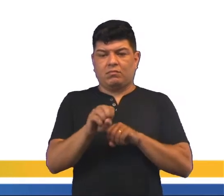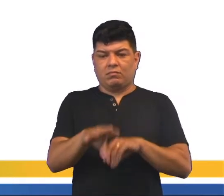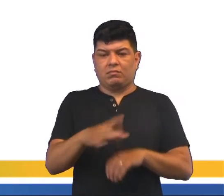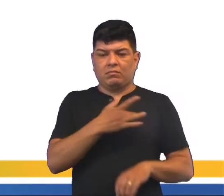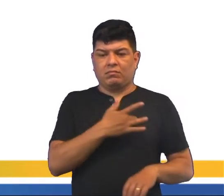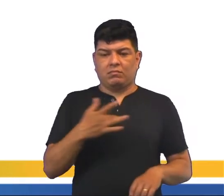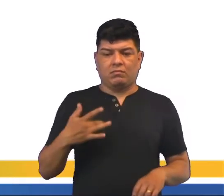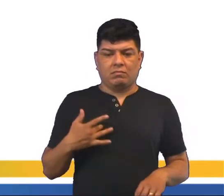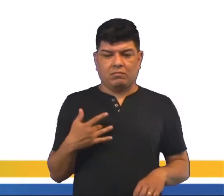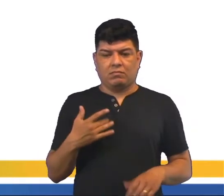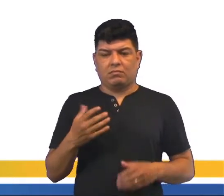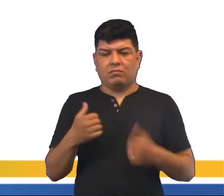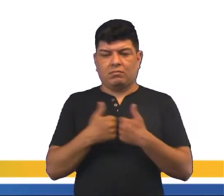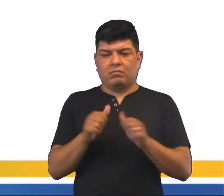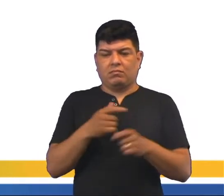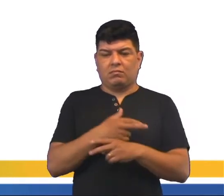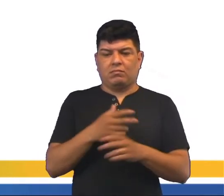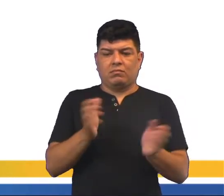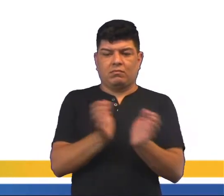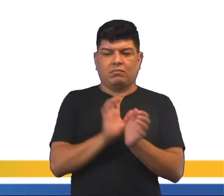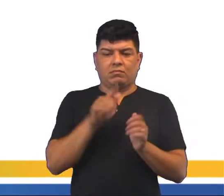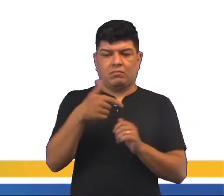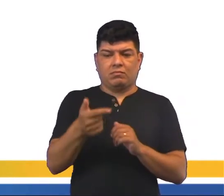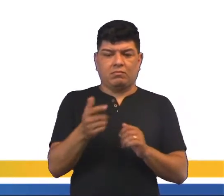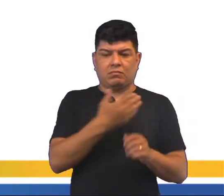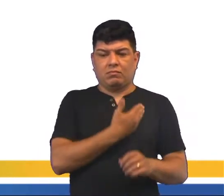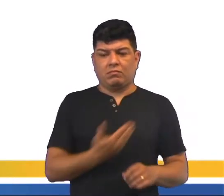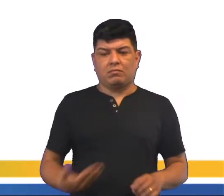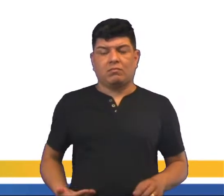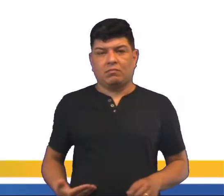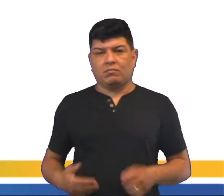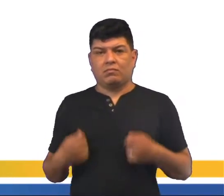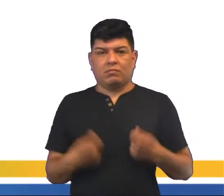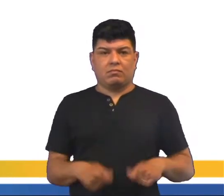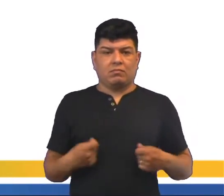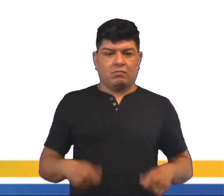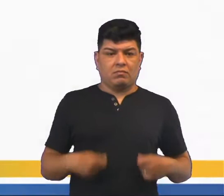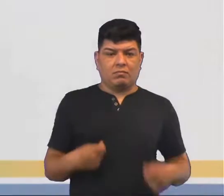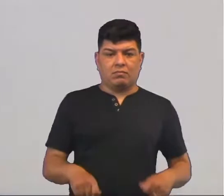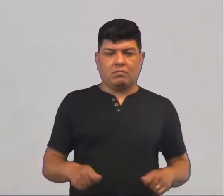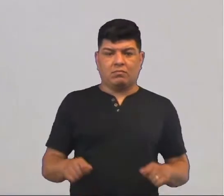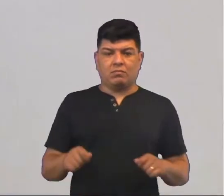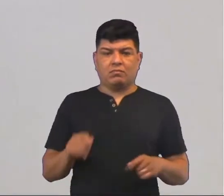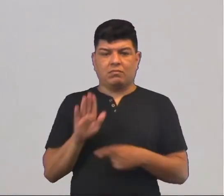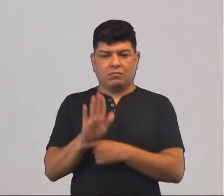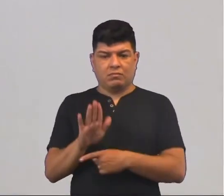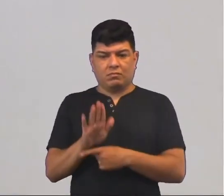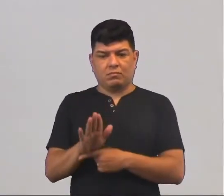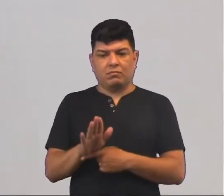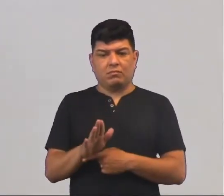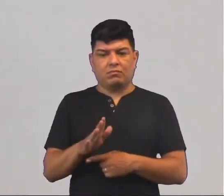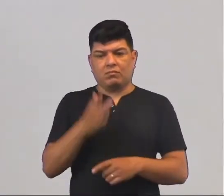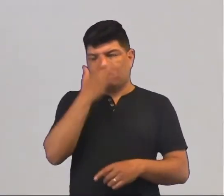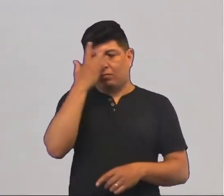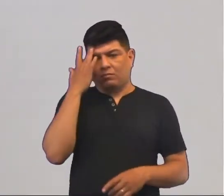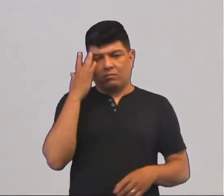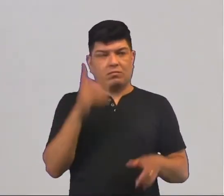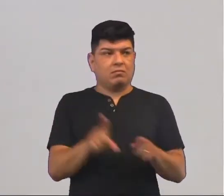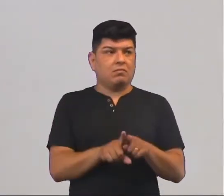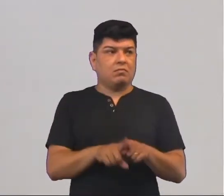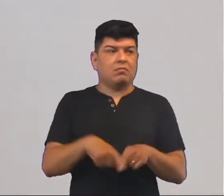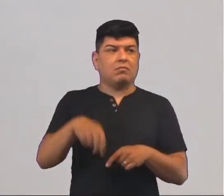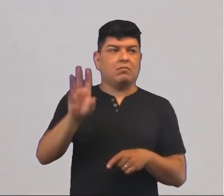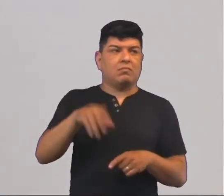como na saúde, transporte coletivo, além de outros. O governo deve atender a essas pessoas, porque